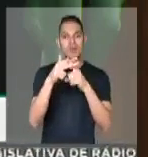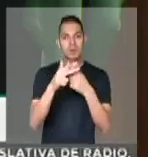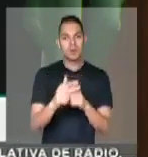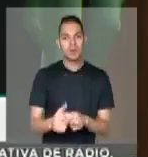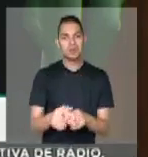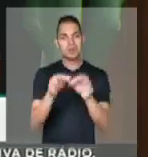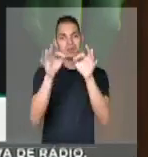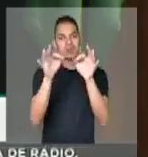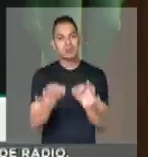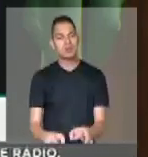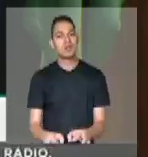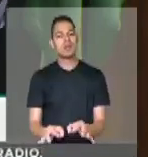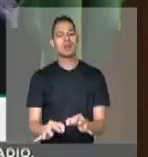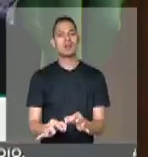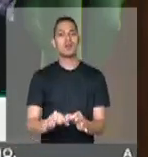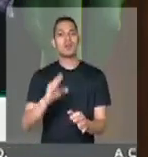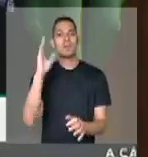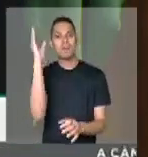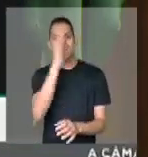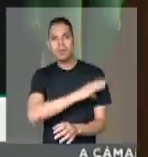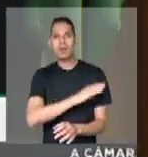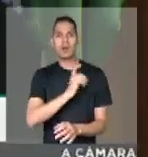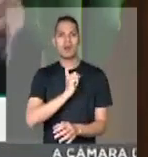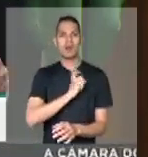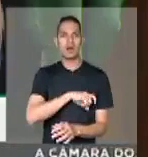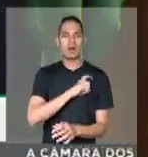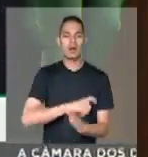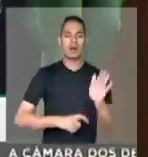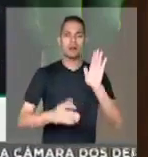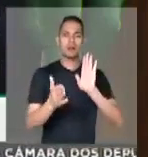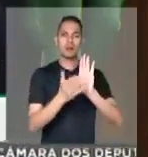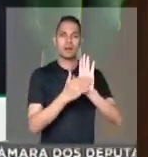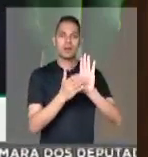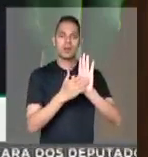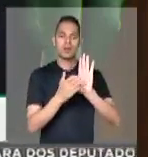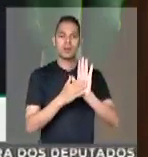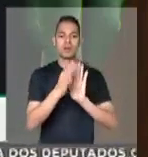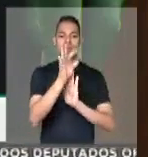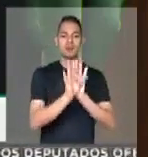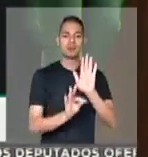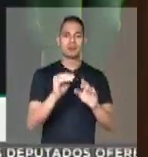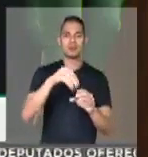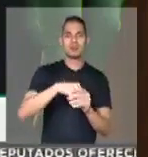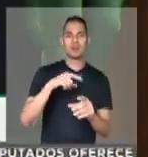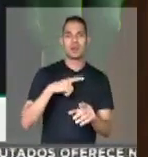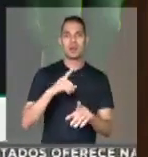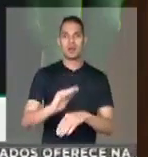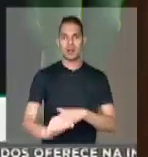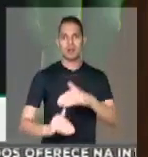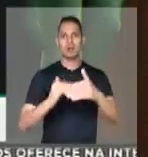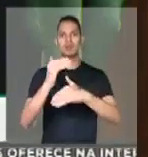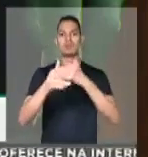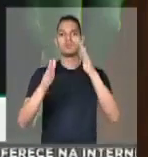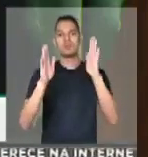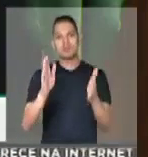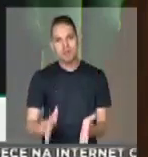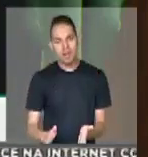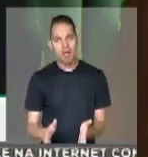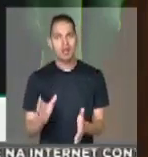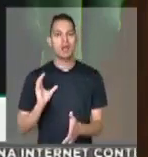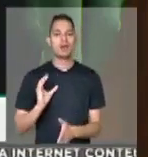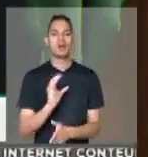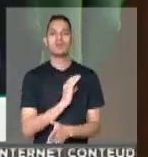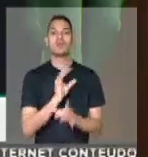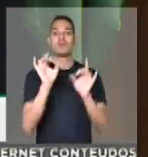exatamente as perversidades da proposta que ainda restaram, apesar dos avanços que tivemos na